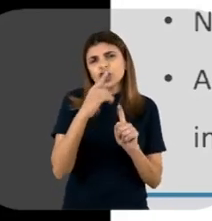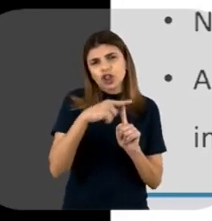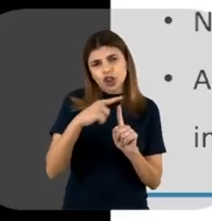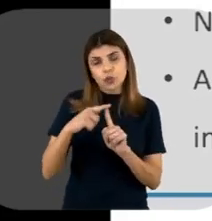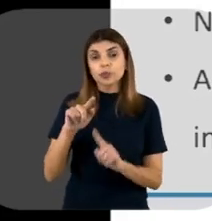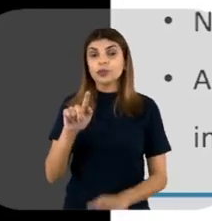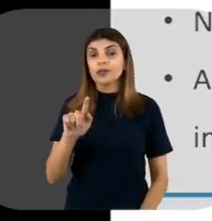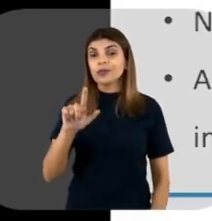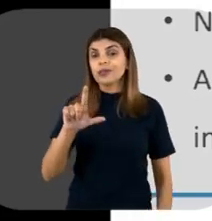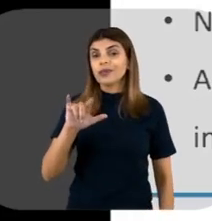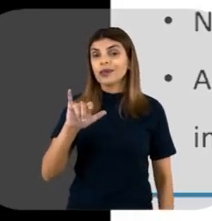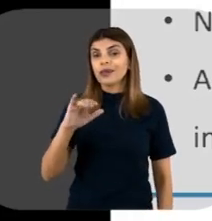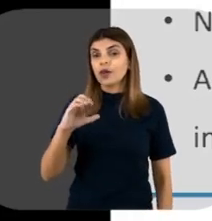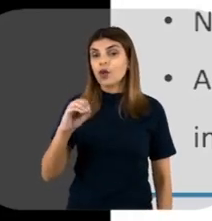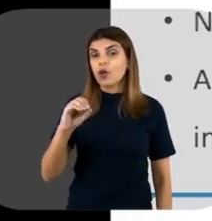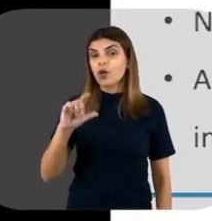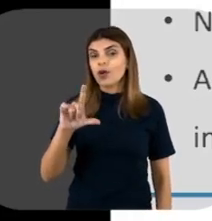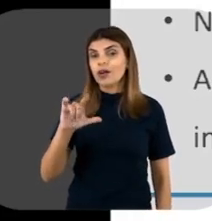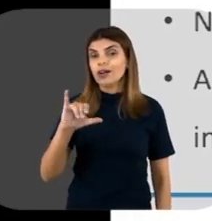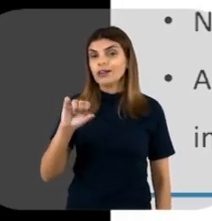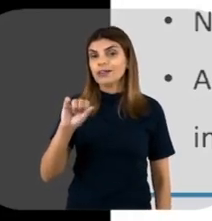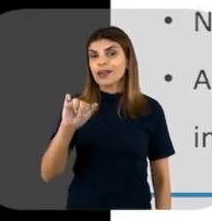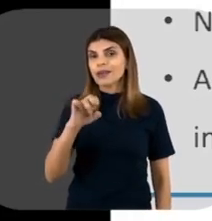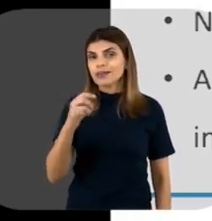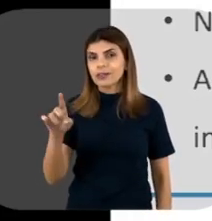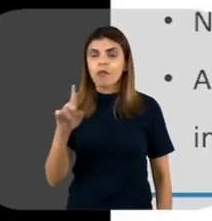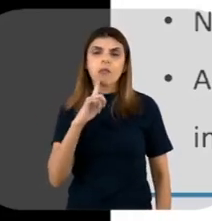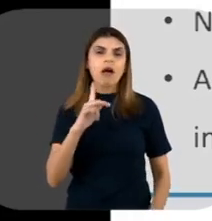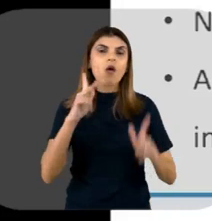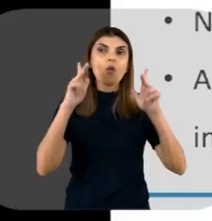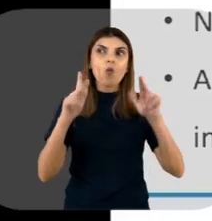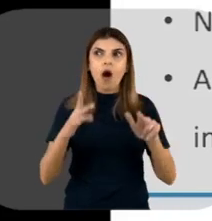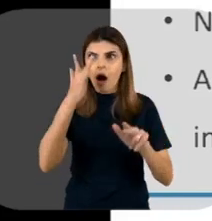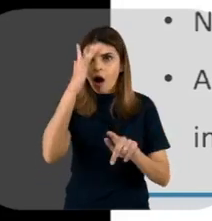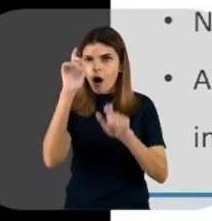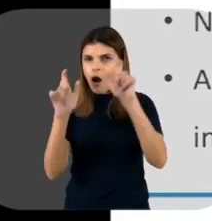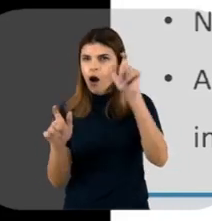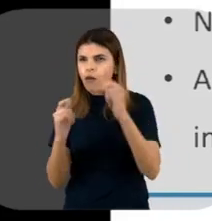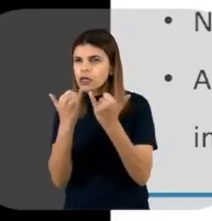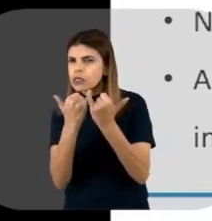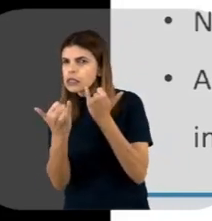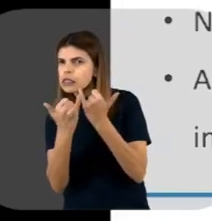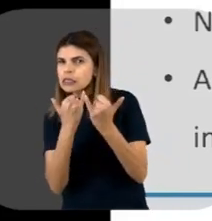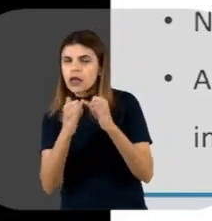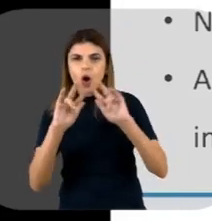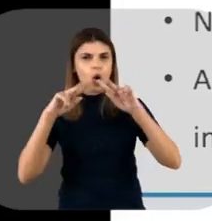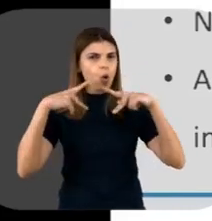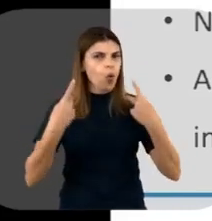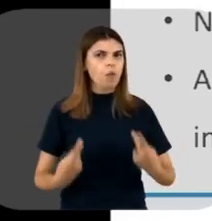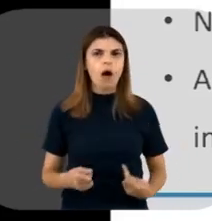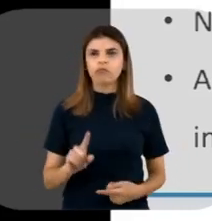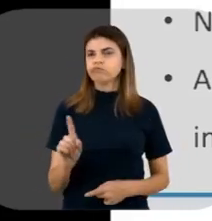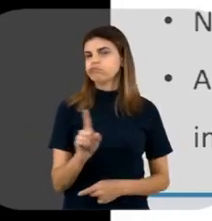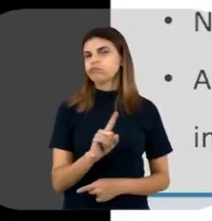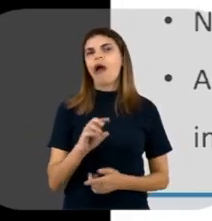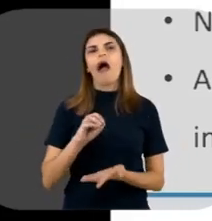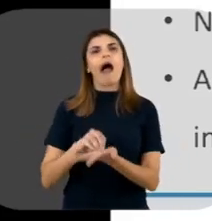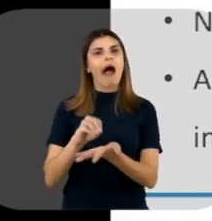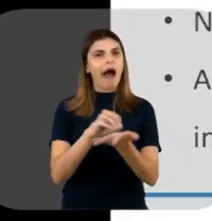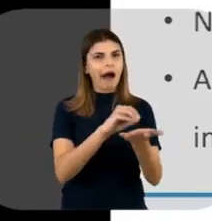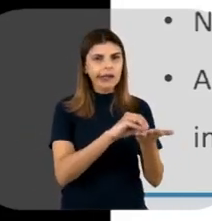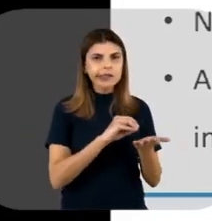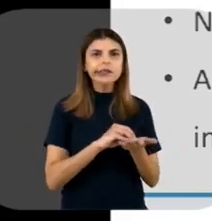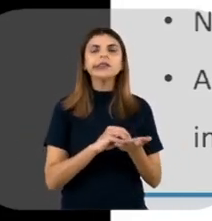glicosilação, mas essa glicosilação não é semelhante à de humanos, né? Então, ainda assim,